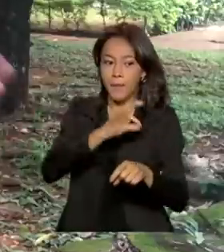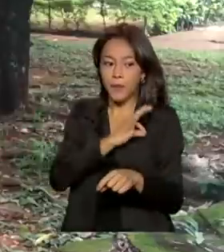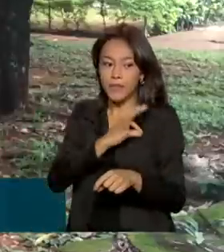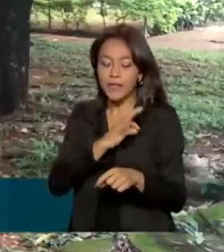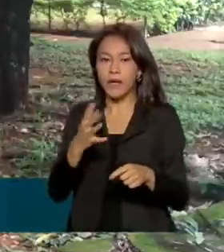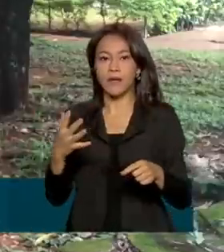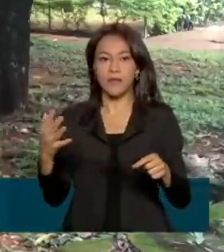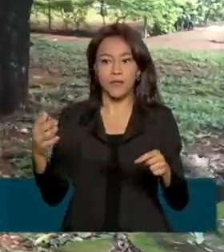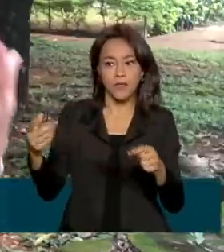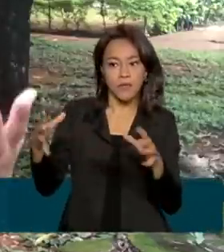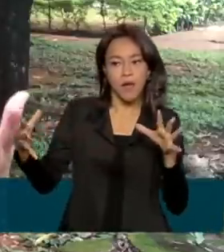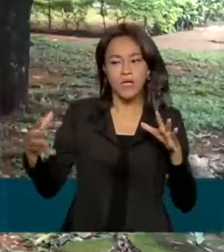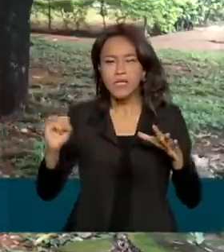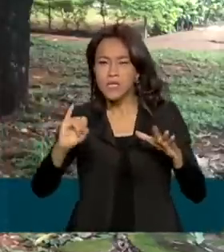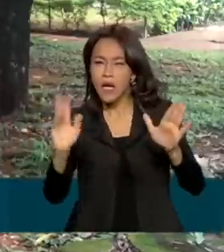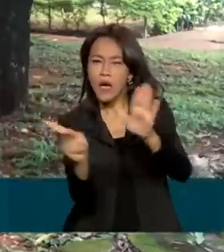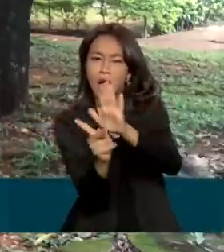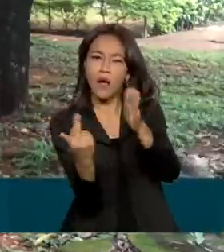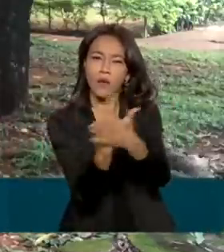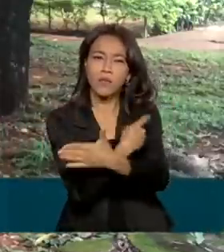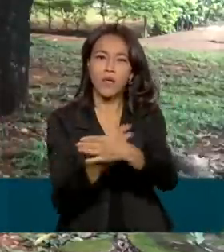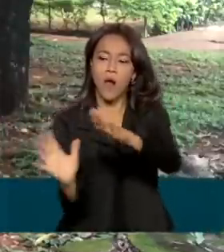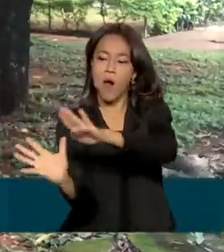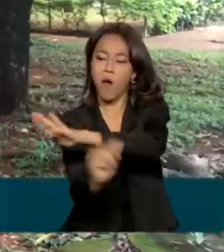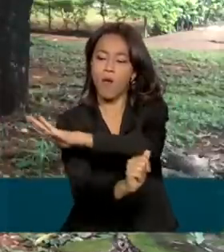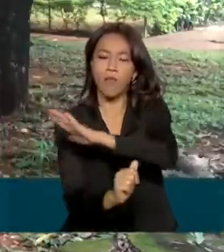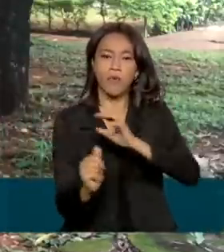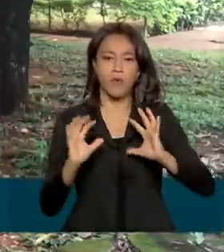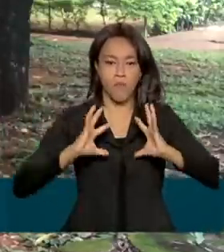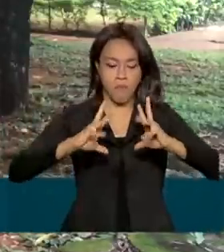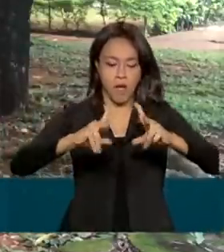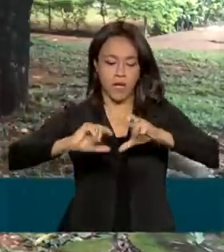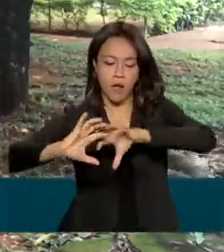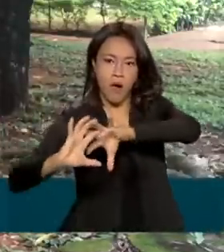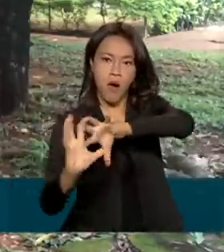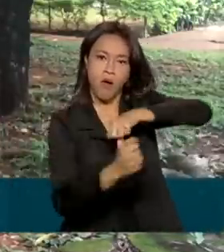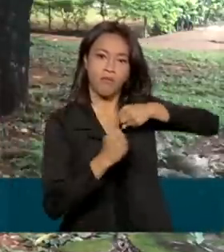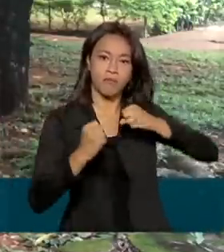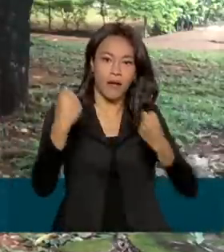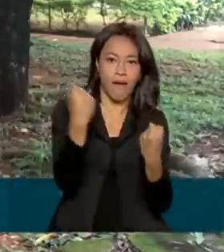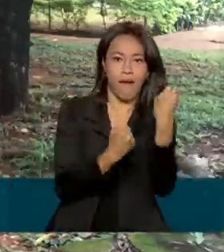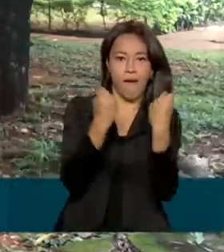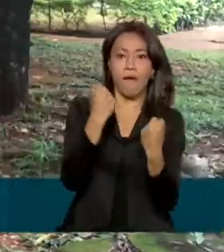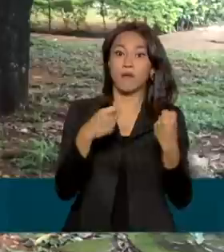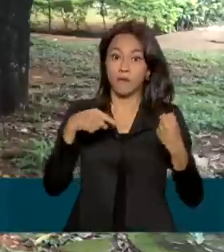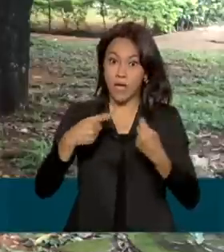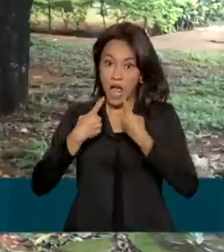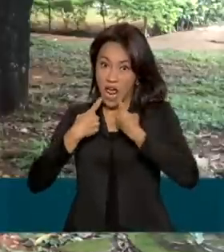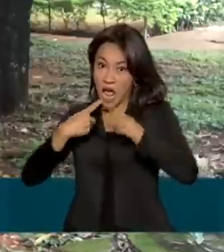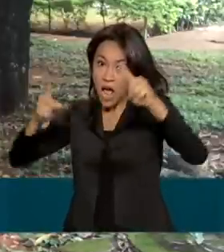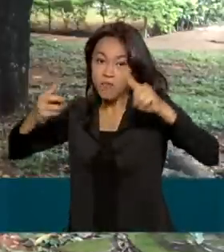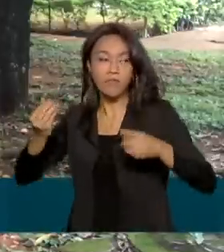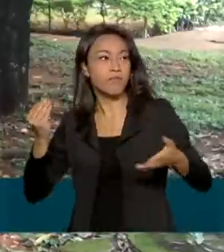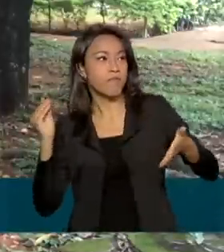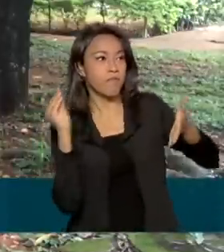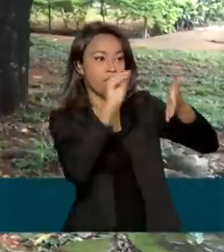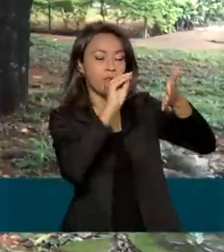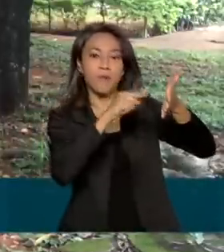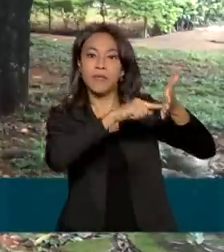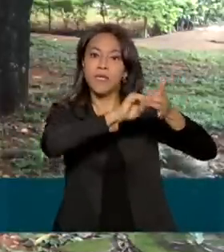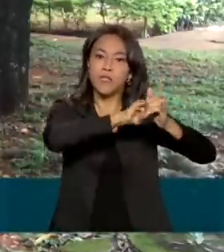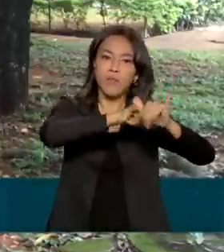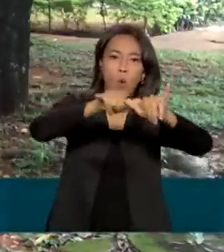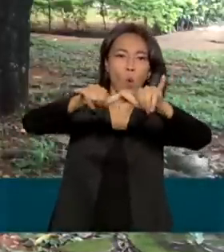furto ou roubo de animais ou de máquinas agrícolas. A partir do momento em que a denúncia for feita, um alerta será